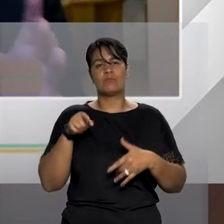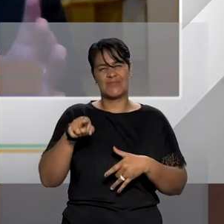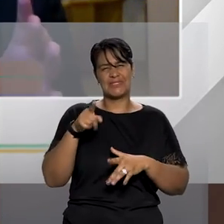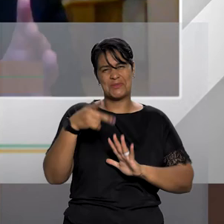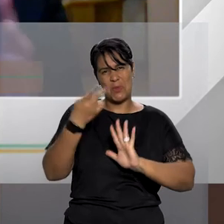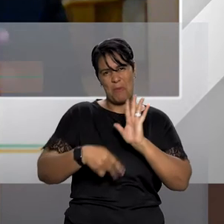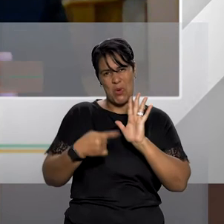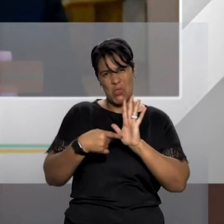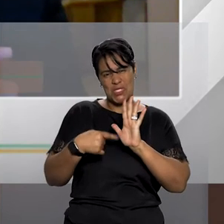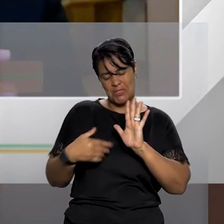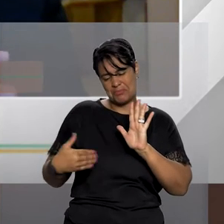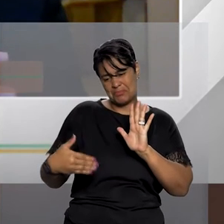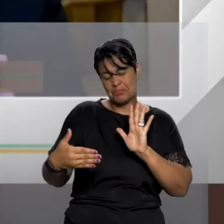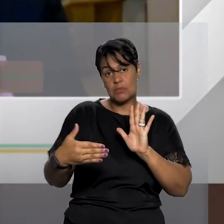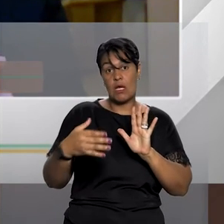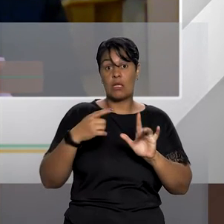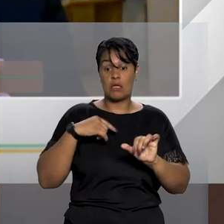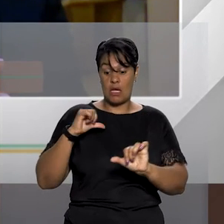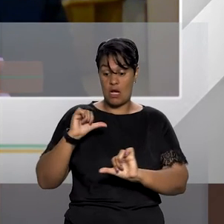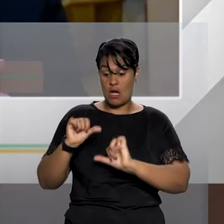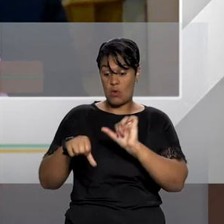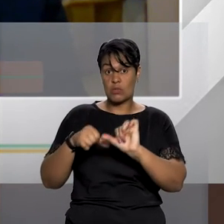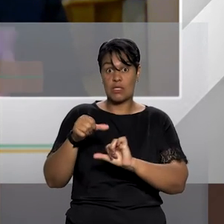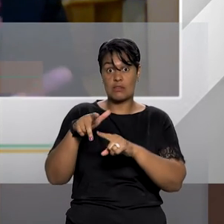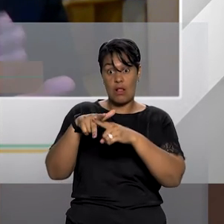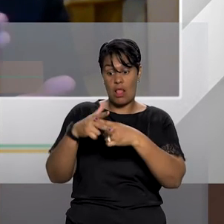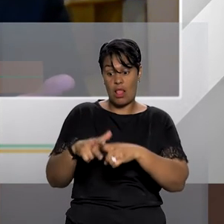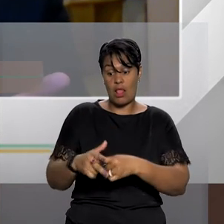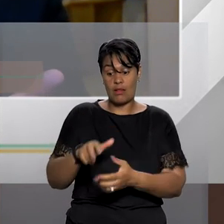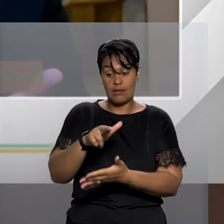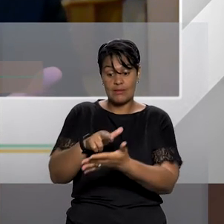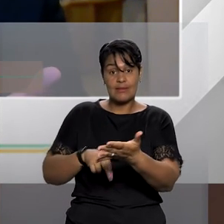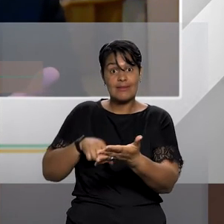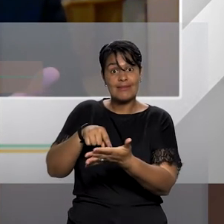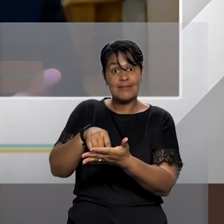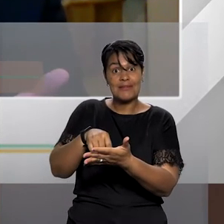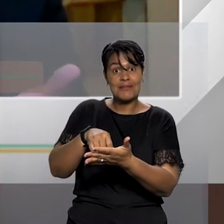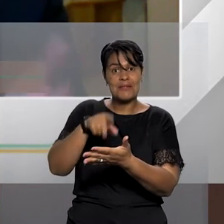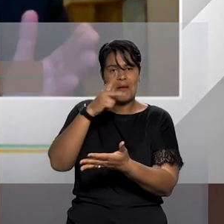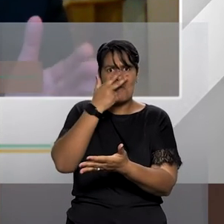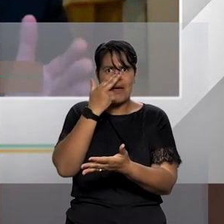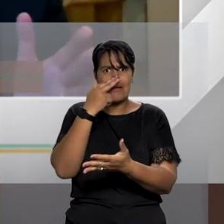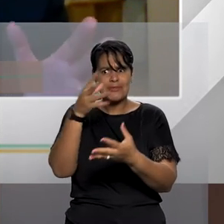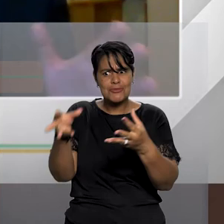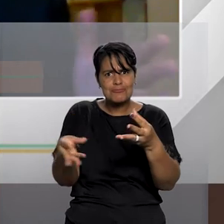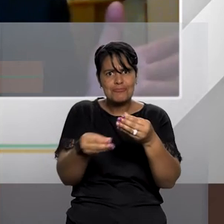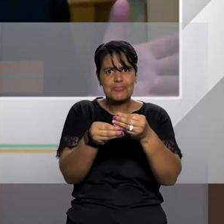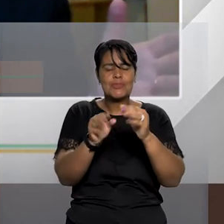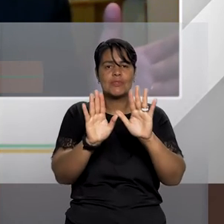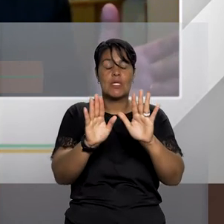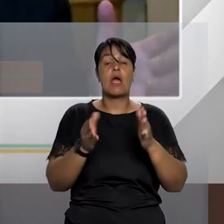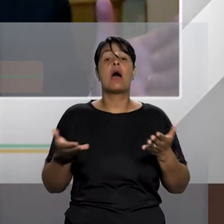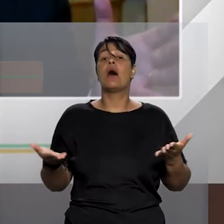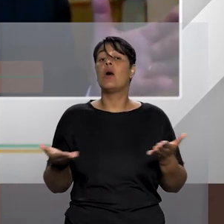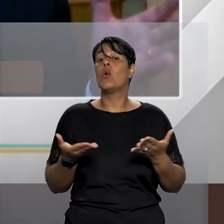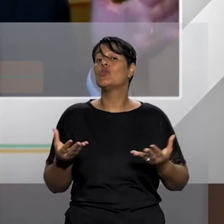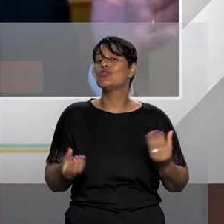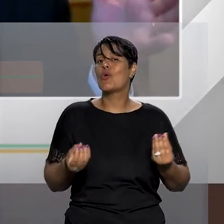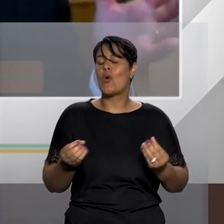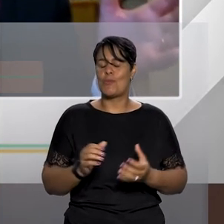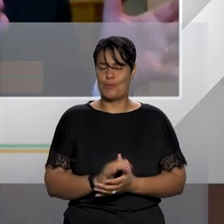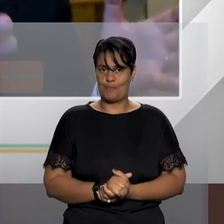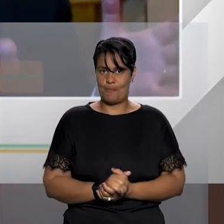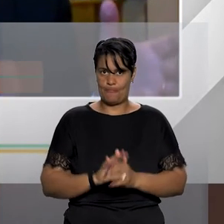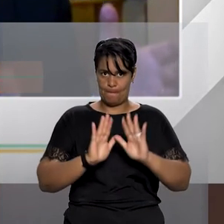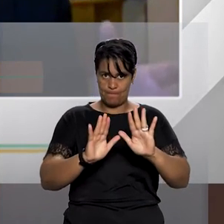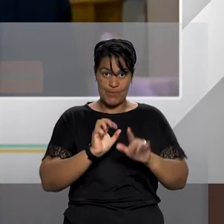fizeram uma alteração que me pareceu muito importante que acabou fazendo uma graduação. Qual hoje é a regra? Se no